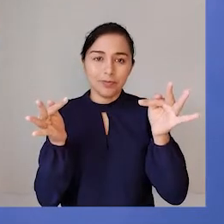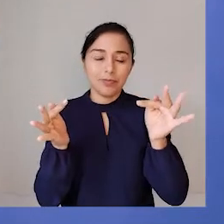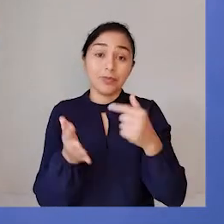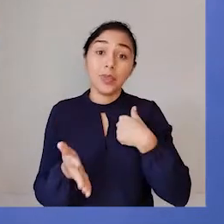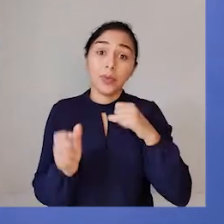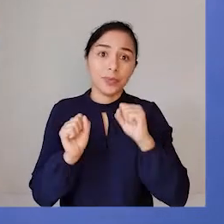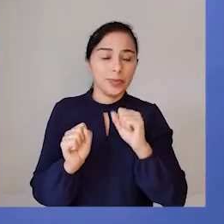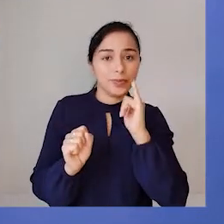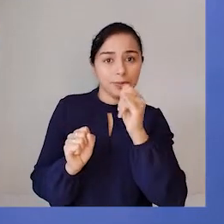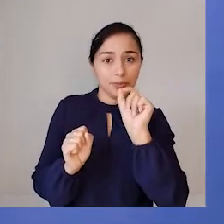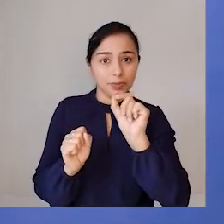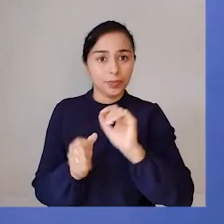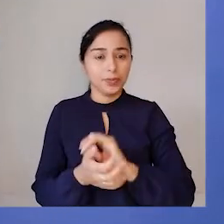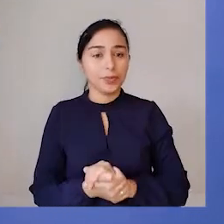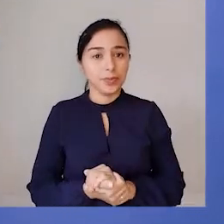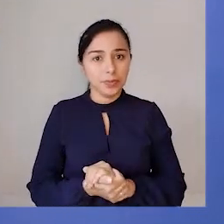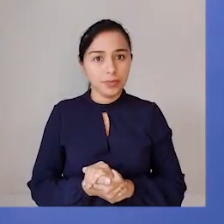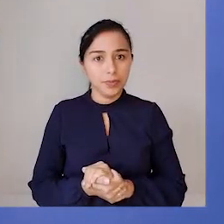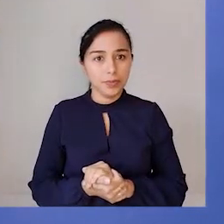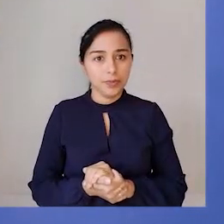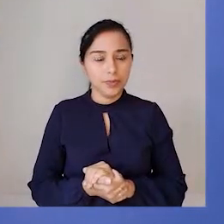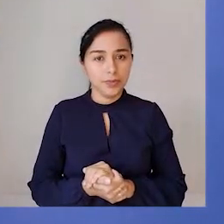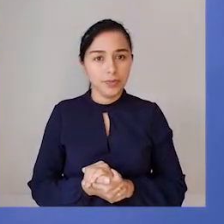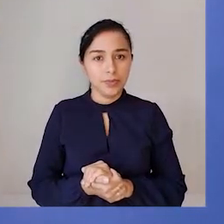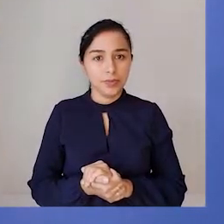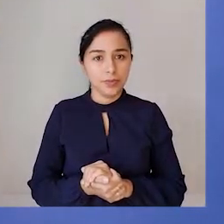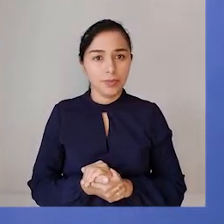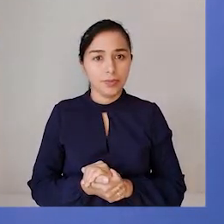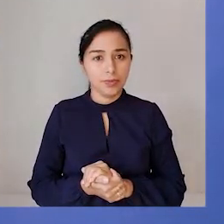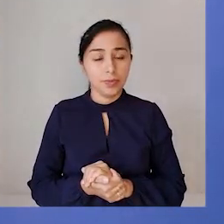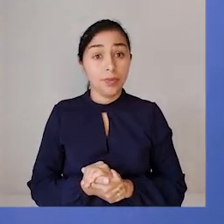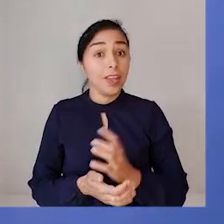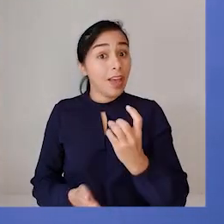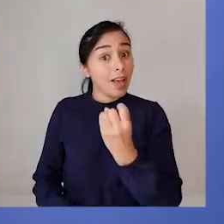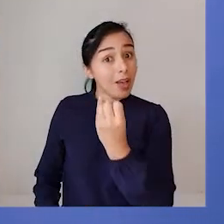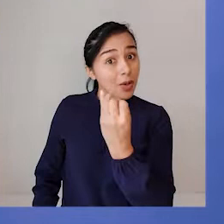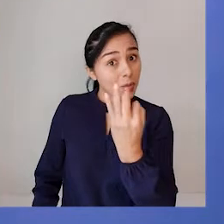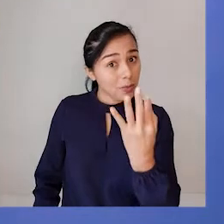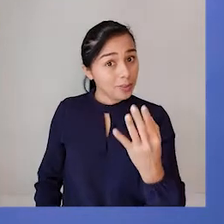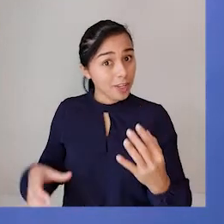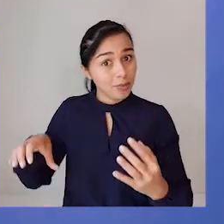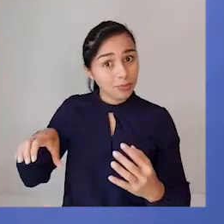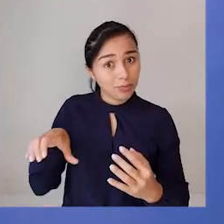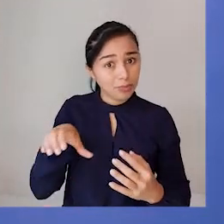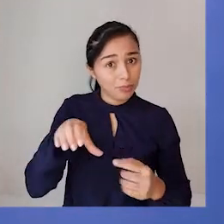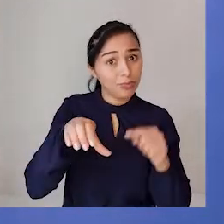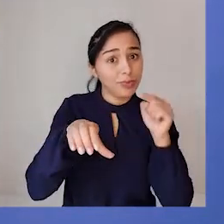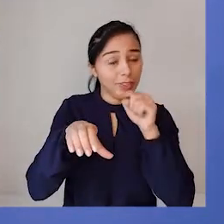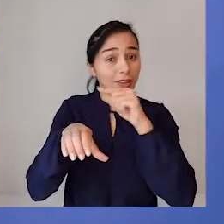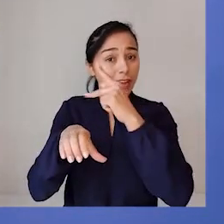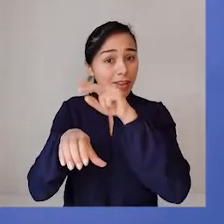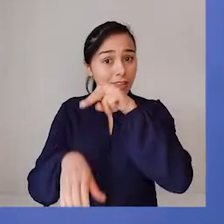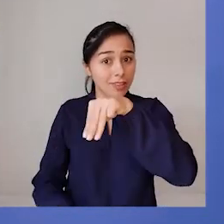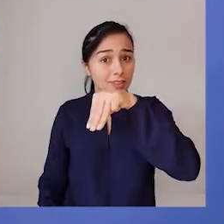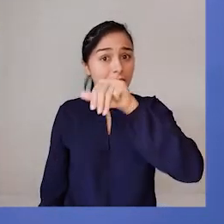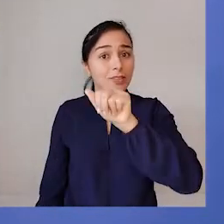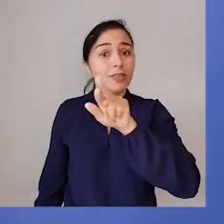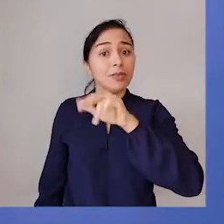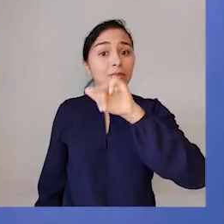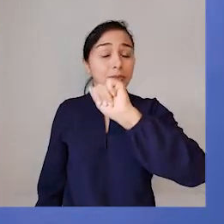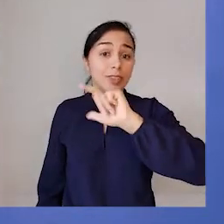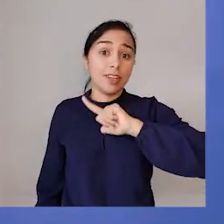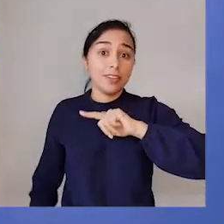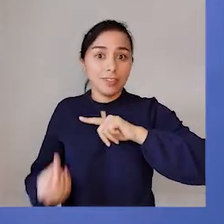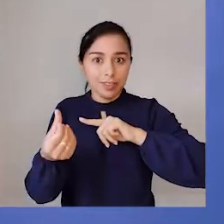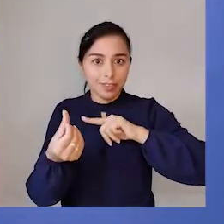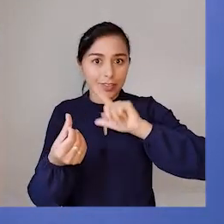poderia, então, colocar que a quantidade de carrinhos de Mariana é seis mais três.